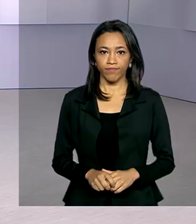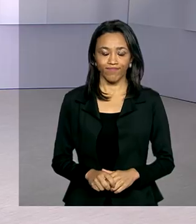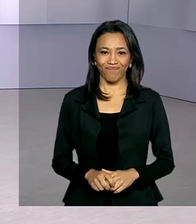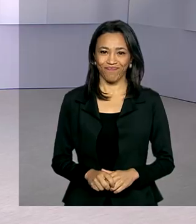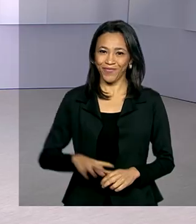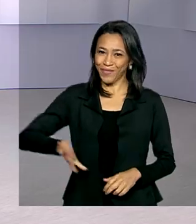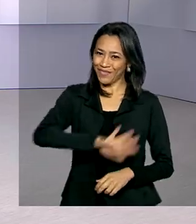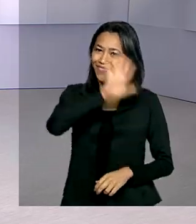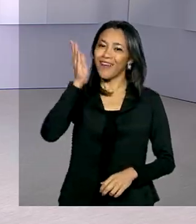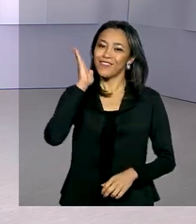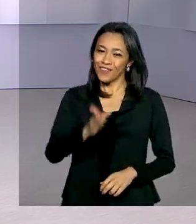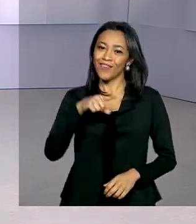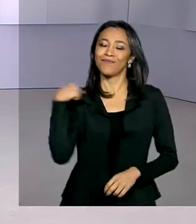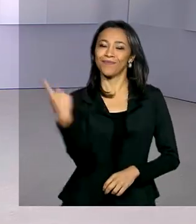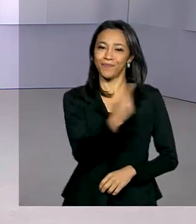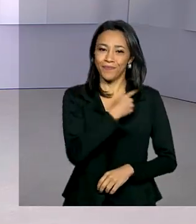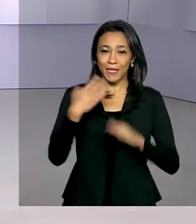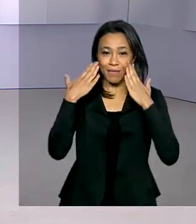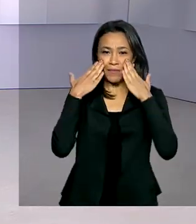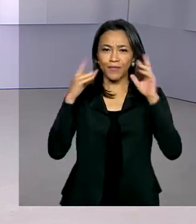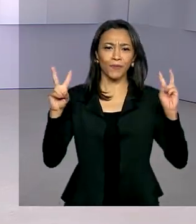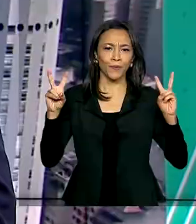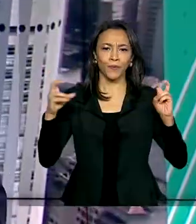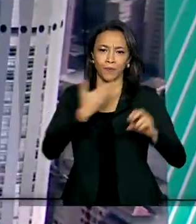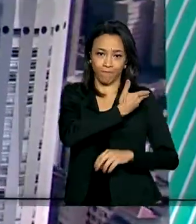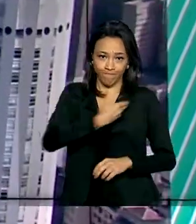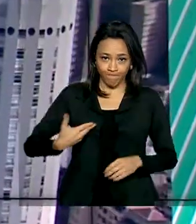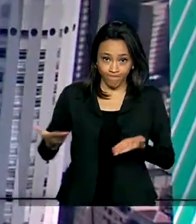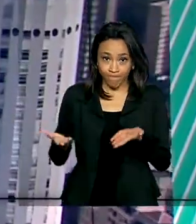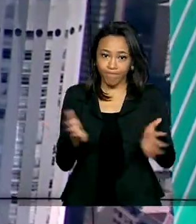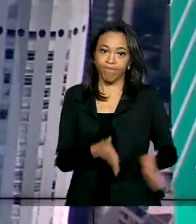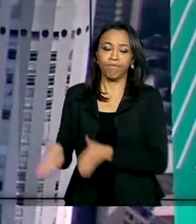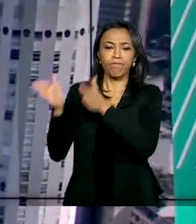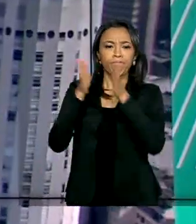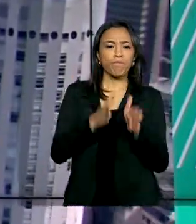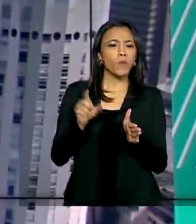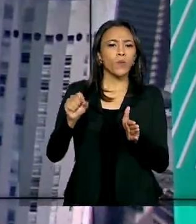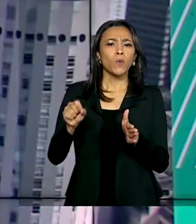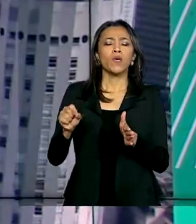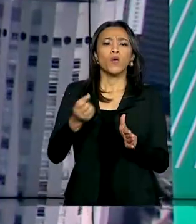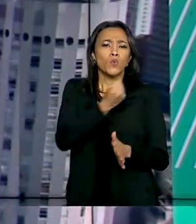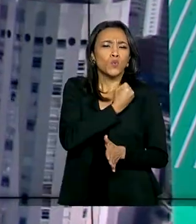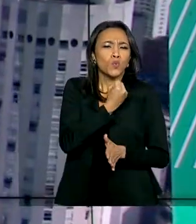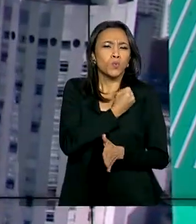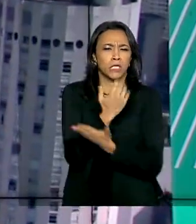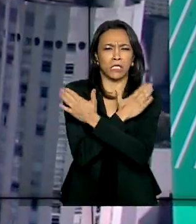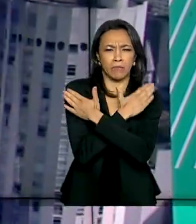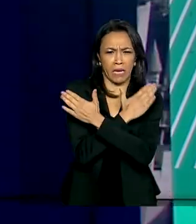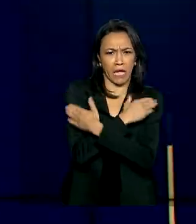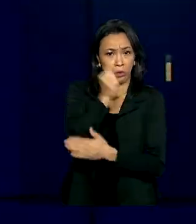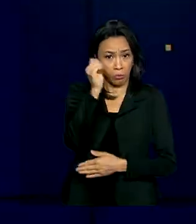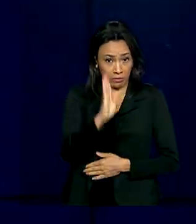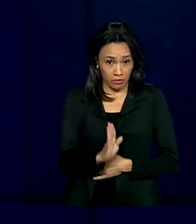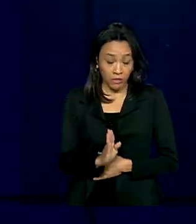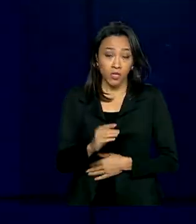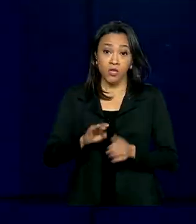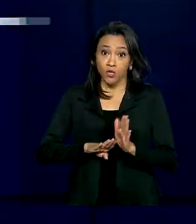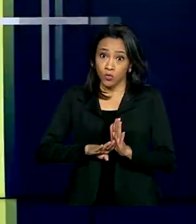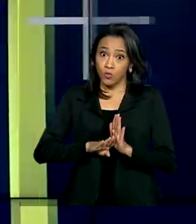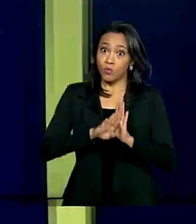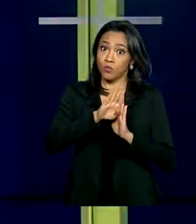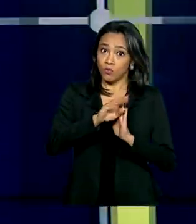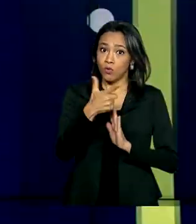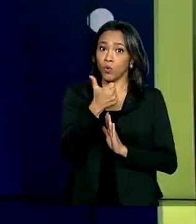Olá, já estamos no ar com o governo agora. A taxa de desemprego no país subiu para 12,6